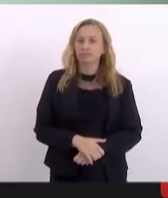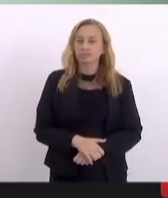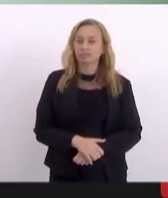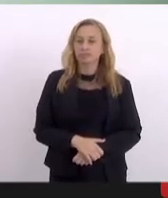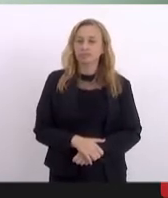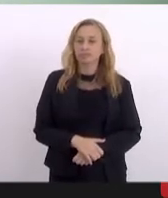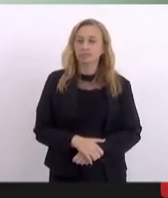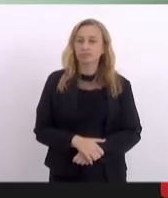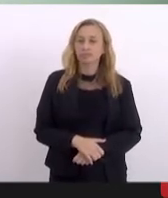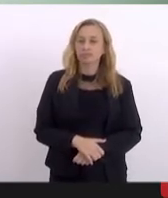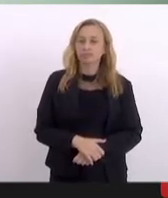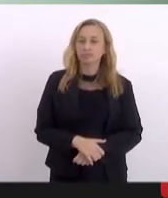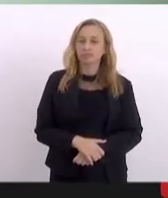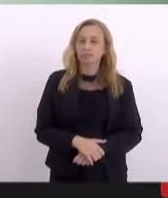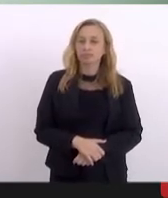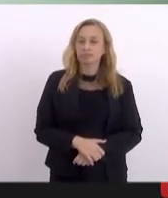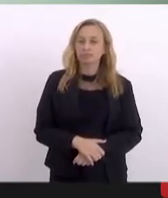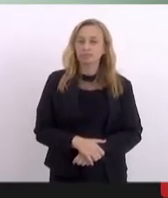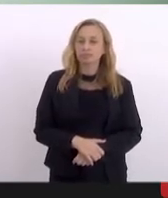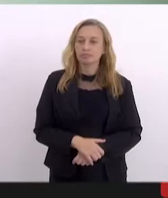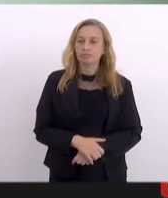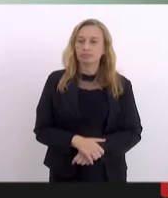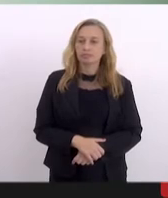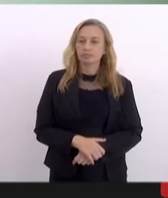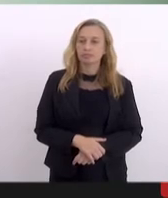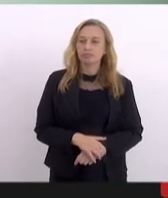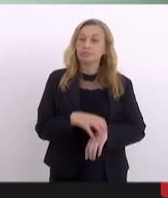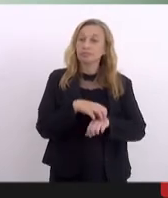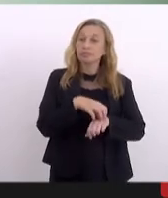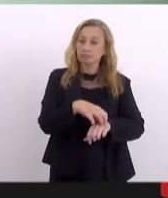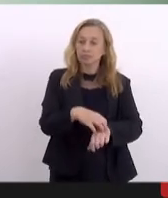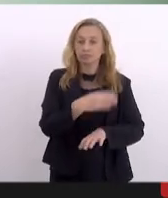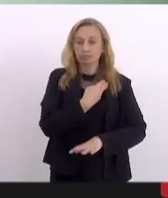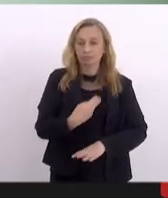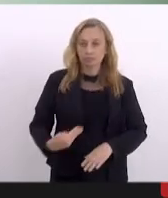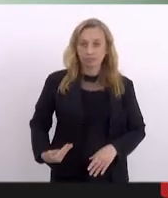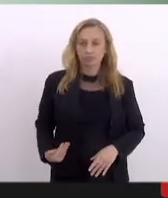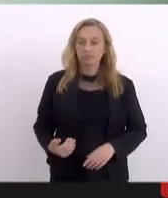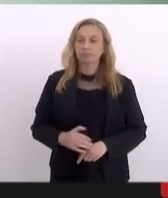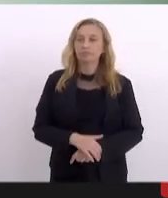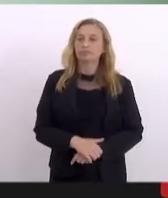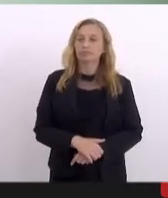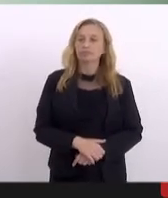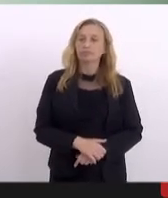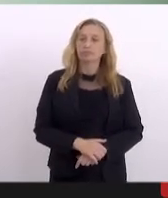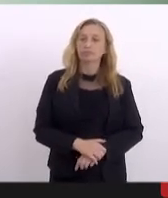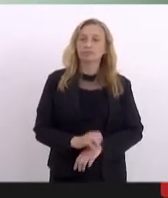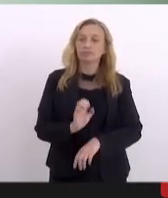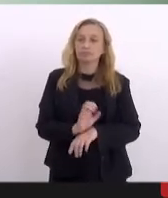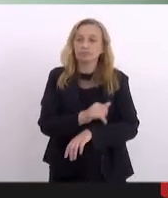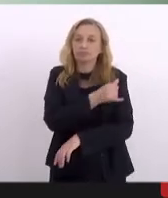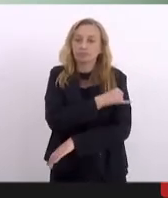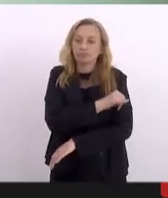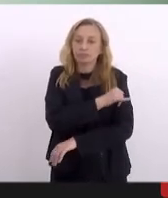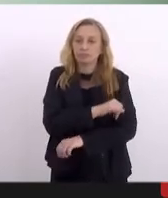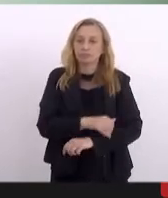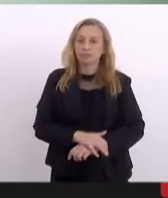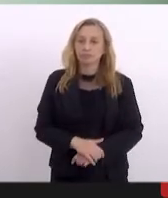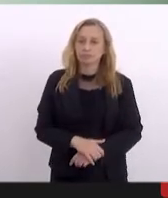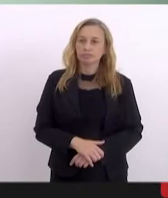diretrizes para o funcionamento dos modais de transporte públicos concedidos pelo Estado do Rio de Janeiro,